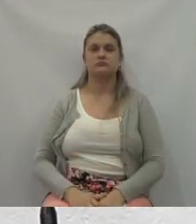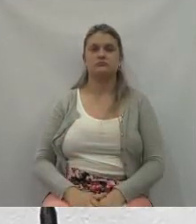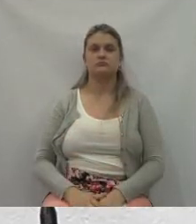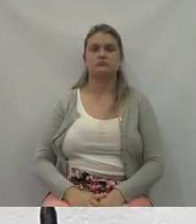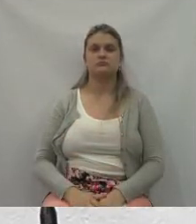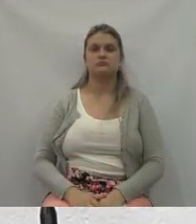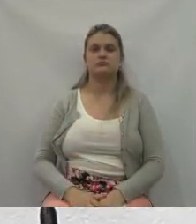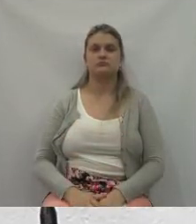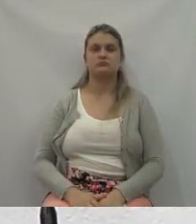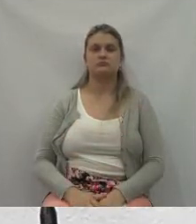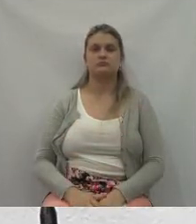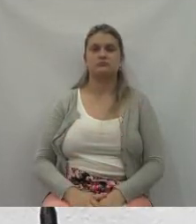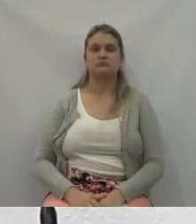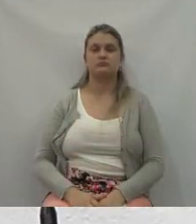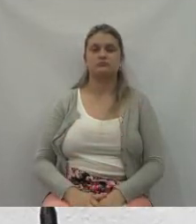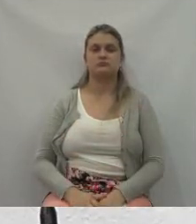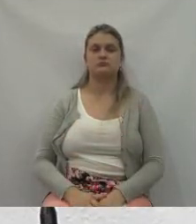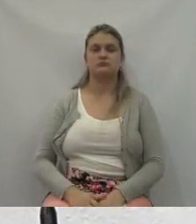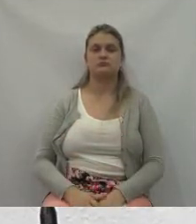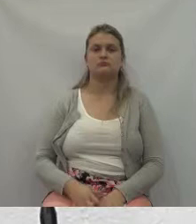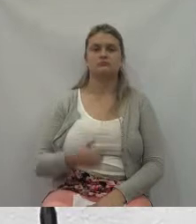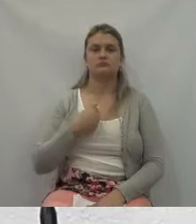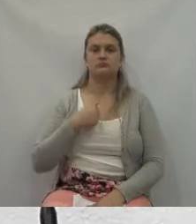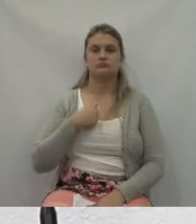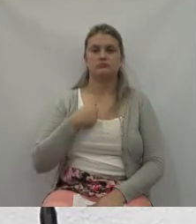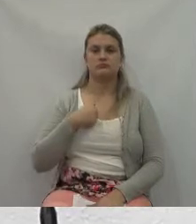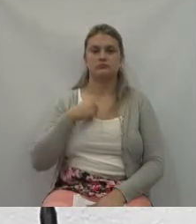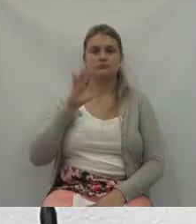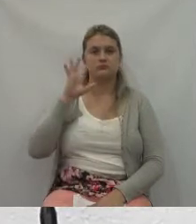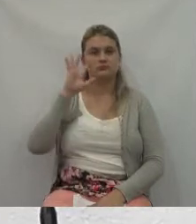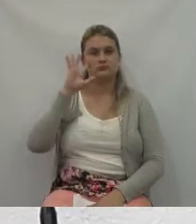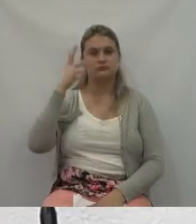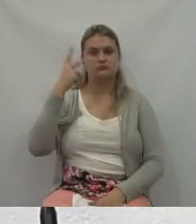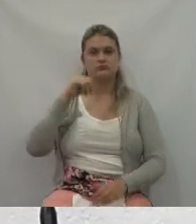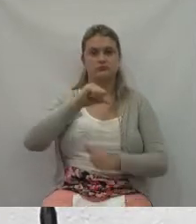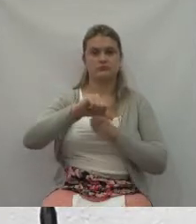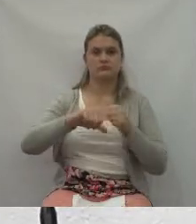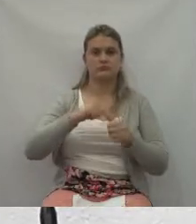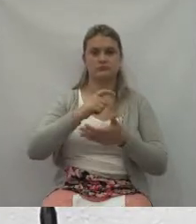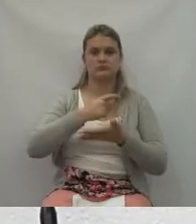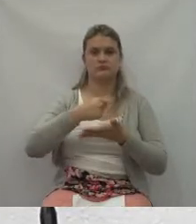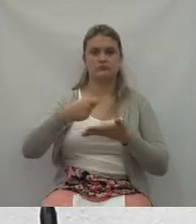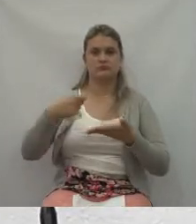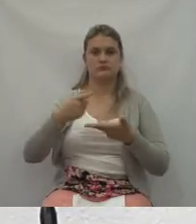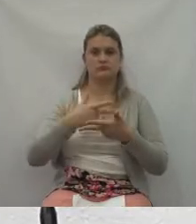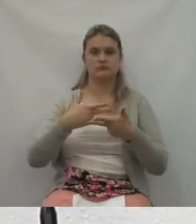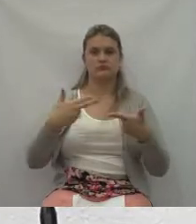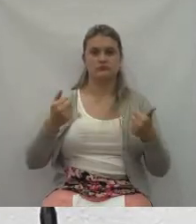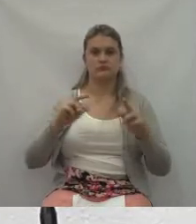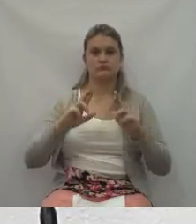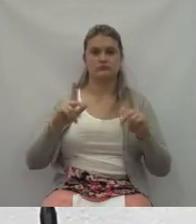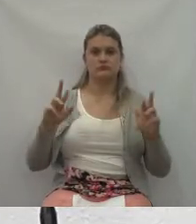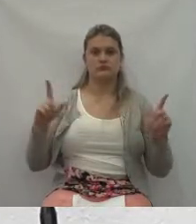resolvi mudar, escrever algumas coisas diferentes, tocadas pela emoção.